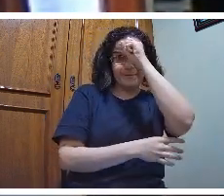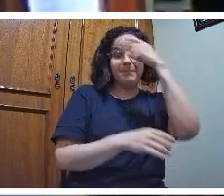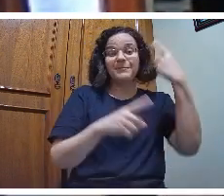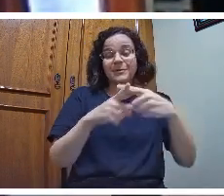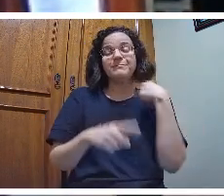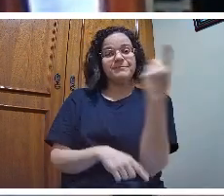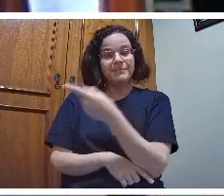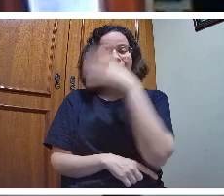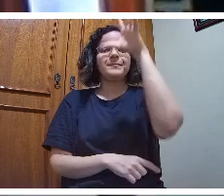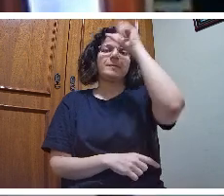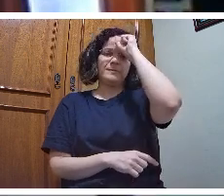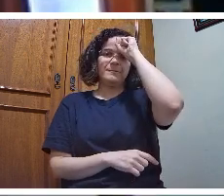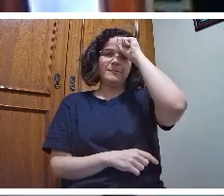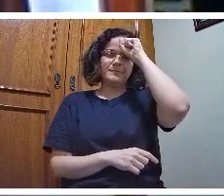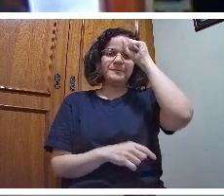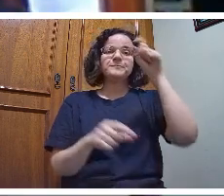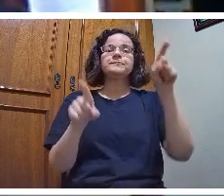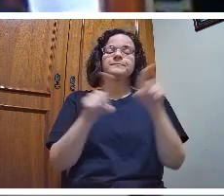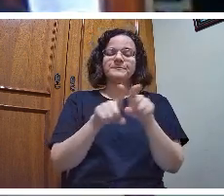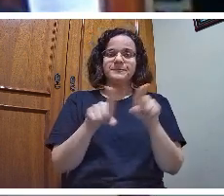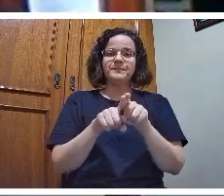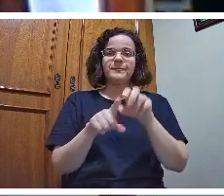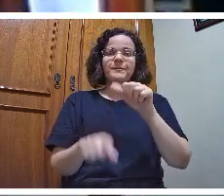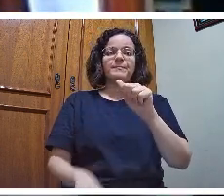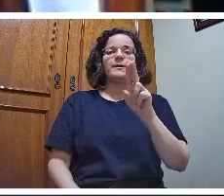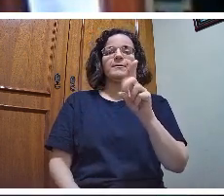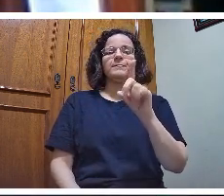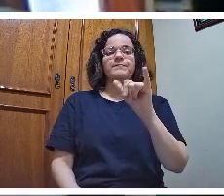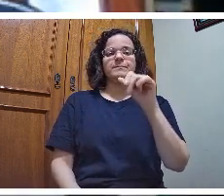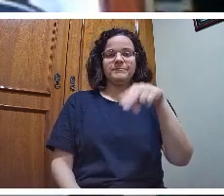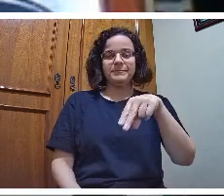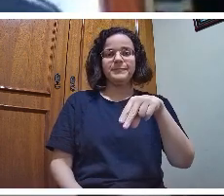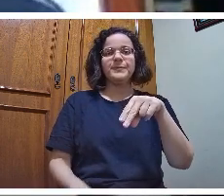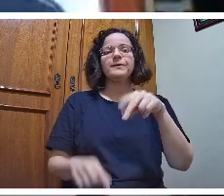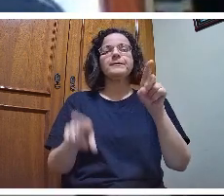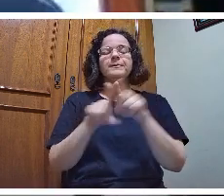Alvin Toffler, naquele livro O Choque do Futuro, tem uma passagem interessante.